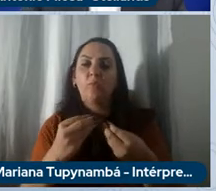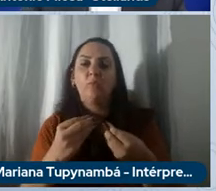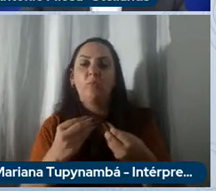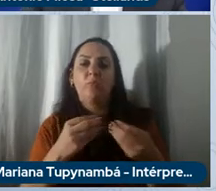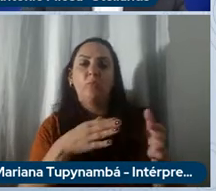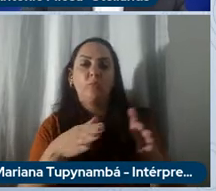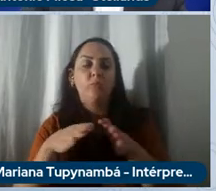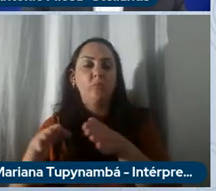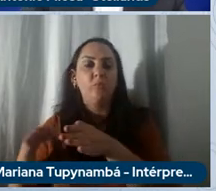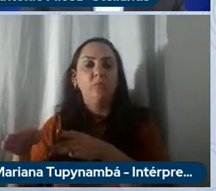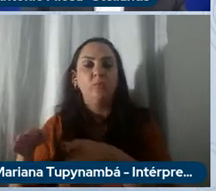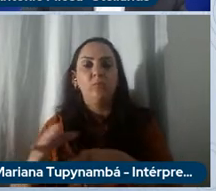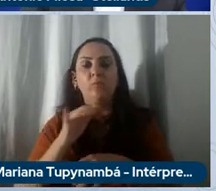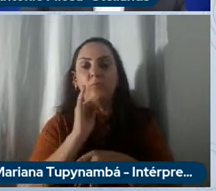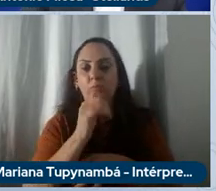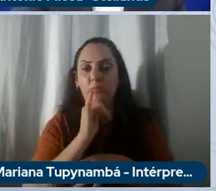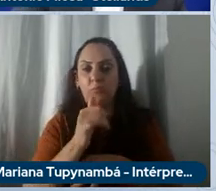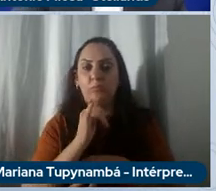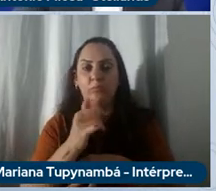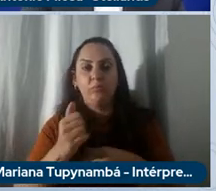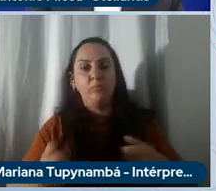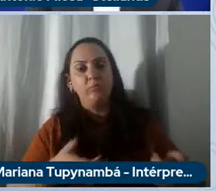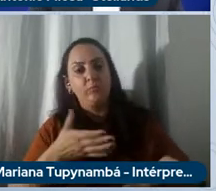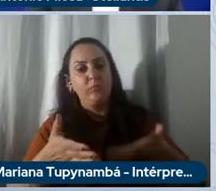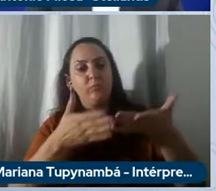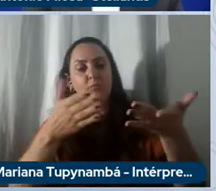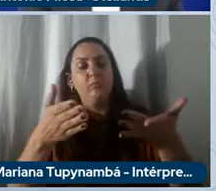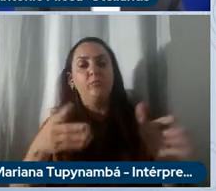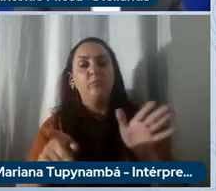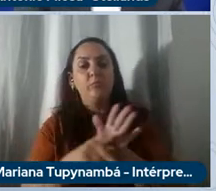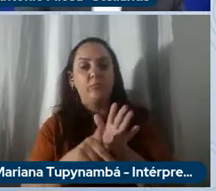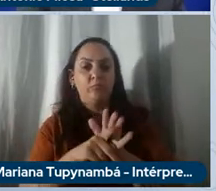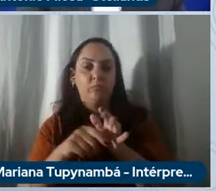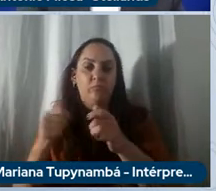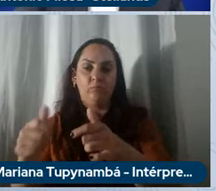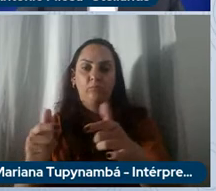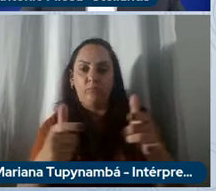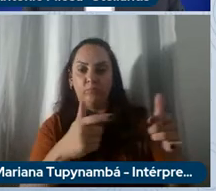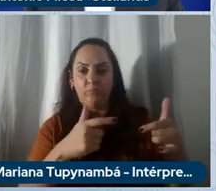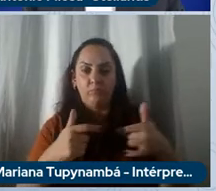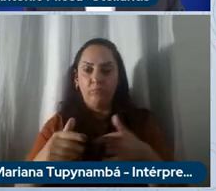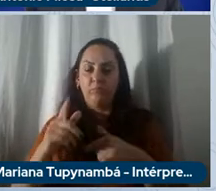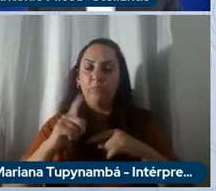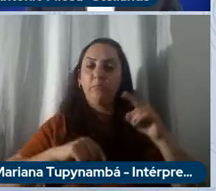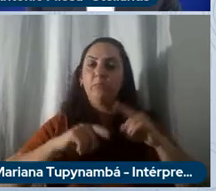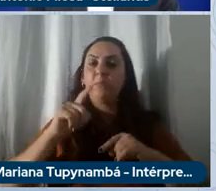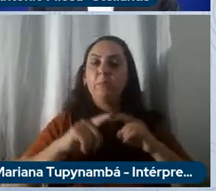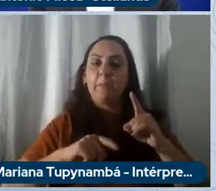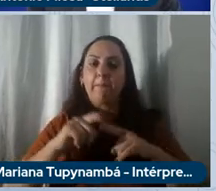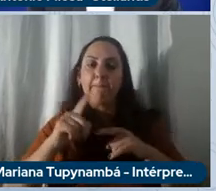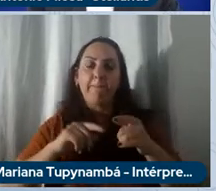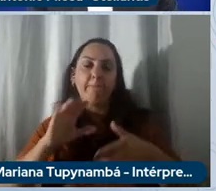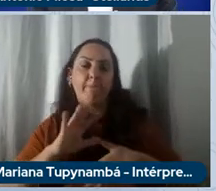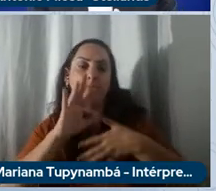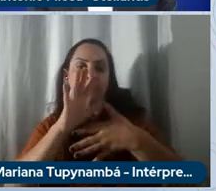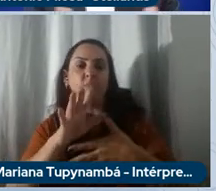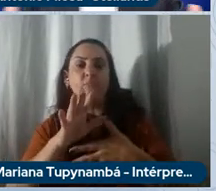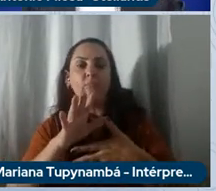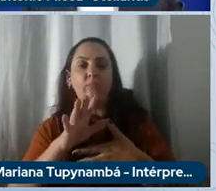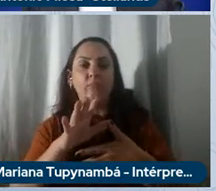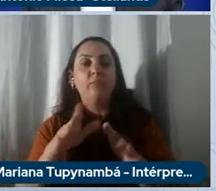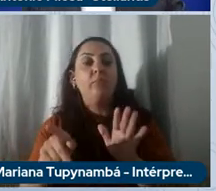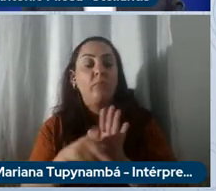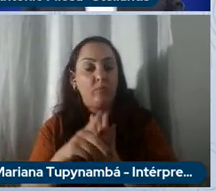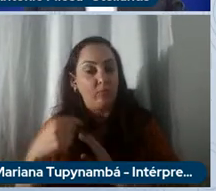estimular cada vez mais localizações ou seja produção nacional de componentes já somos a empresa mais